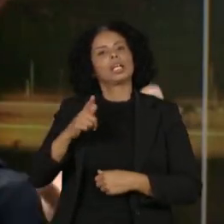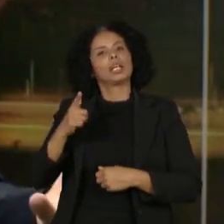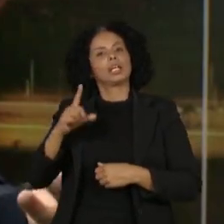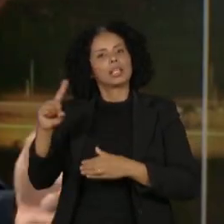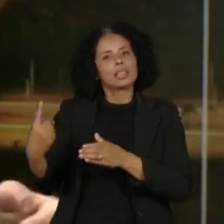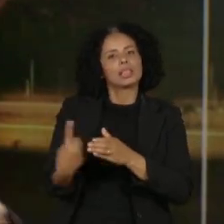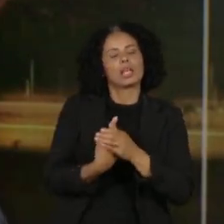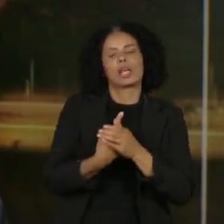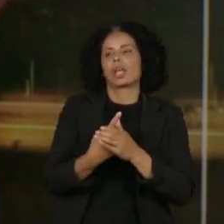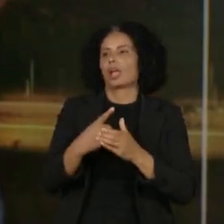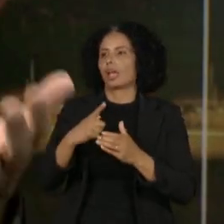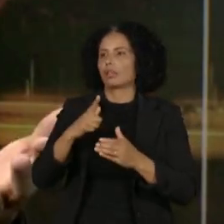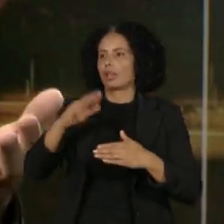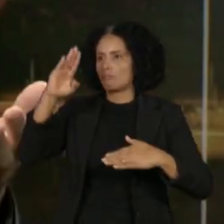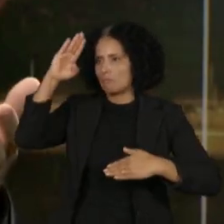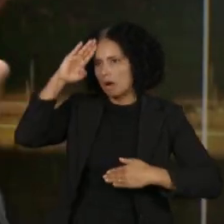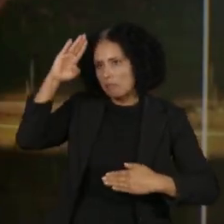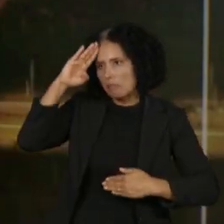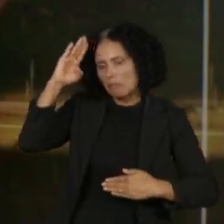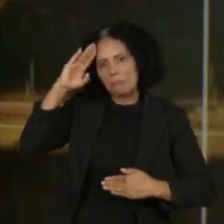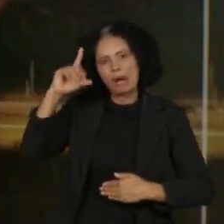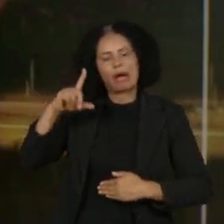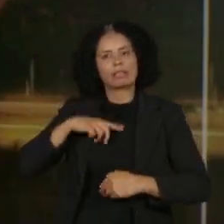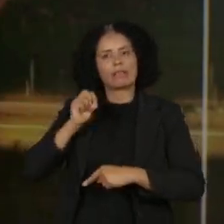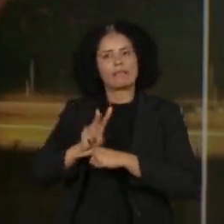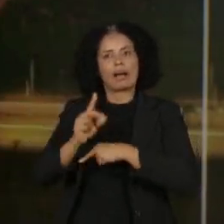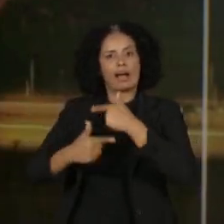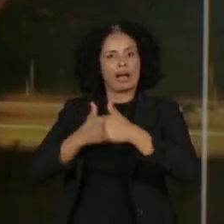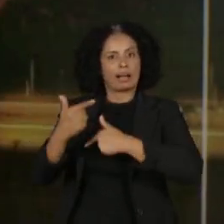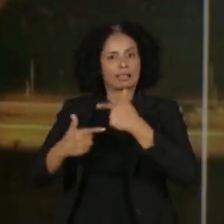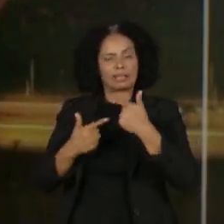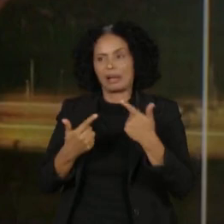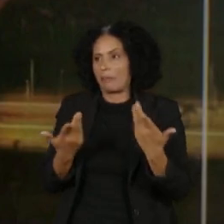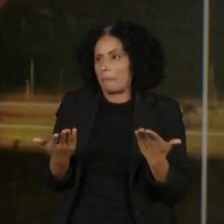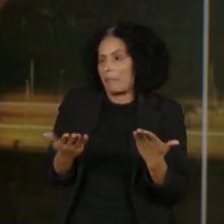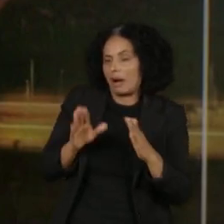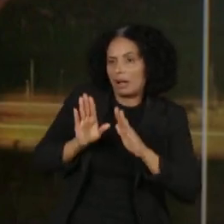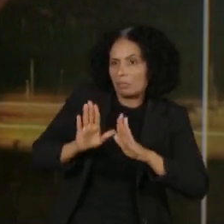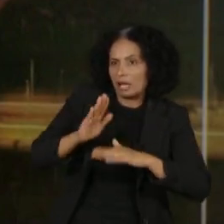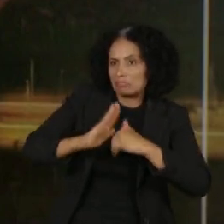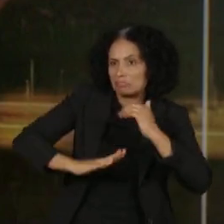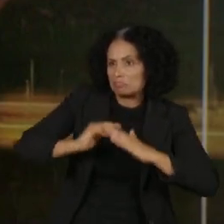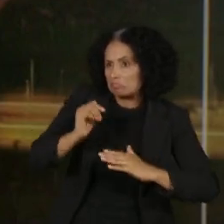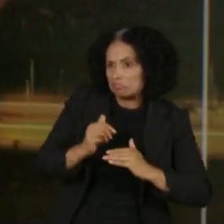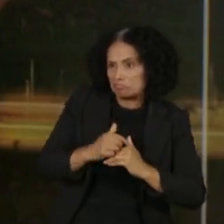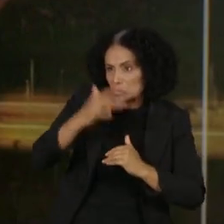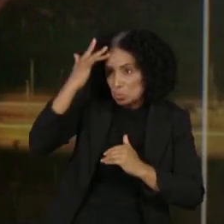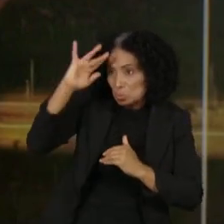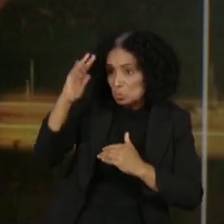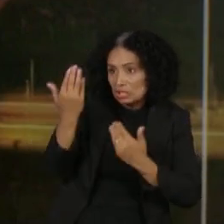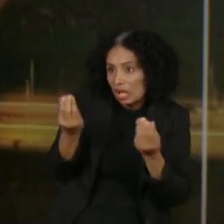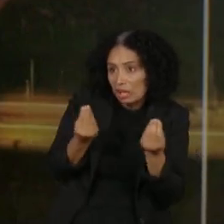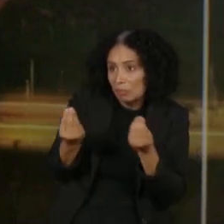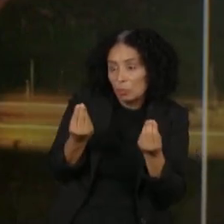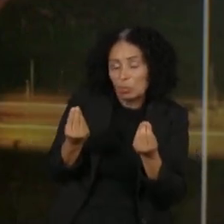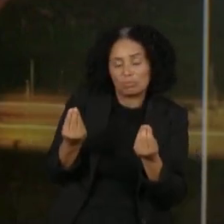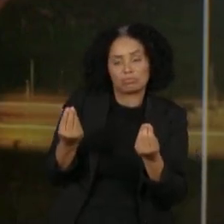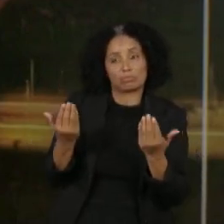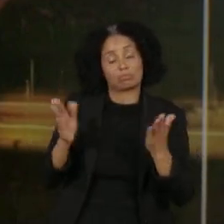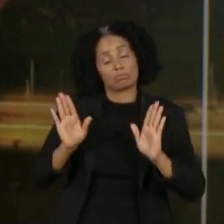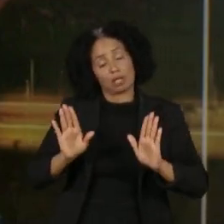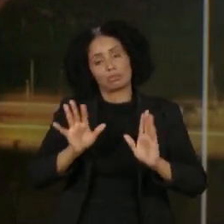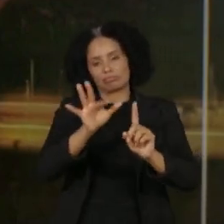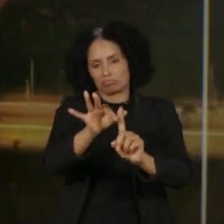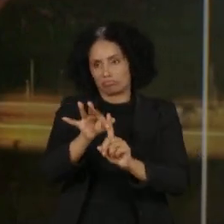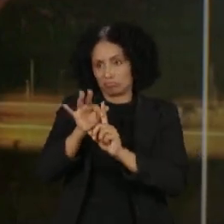estavam alocados em postos que não eram adequados. E cada ministro vai, de forma muito detalhada, ver não só militares, mas